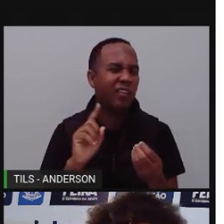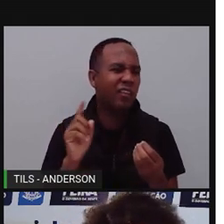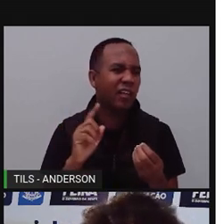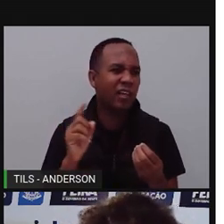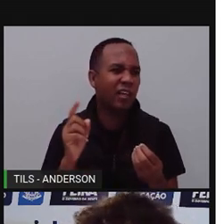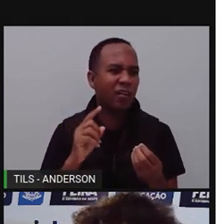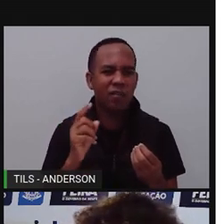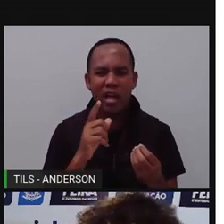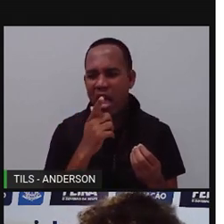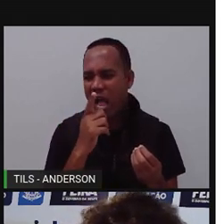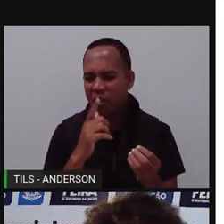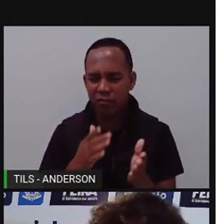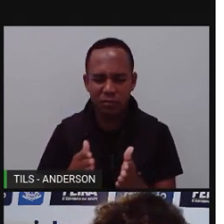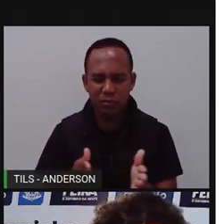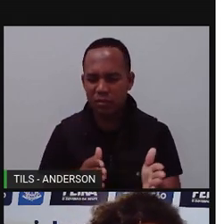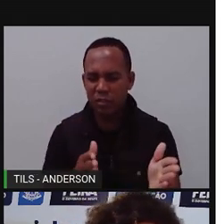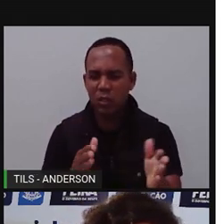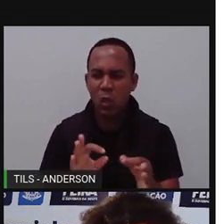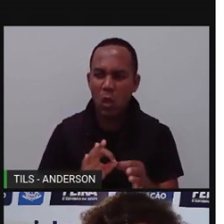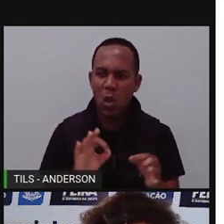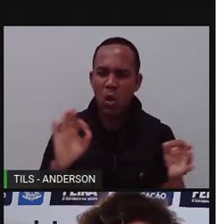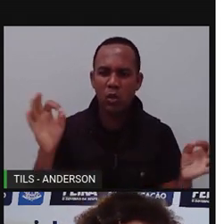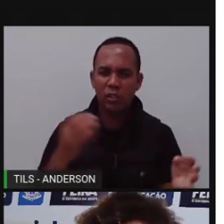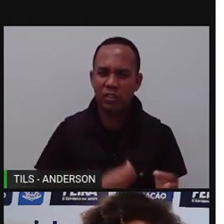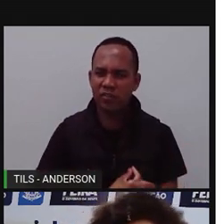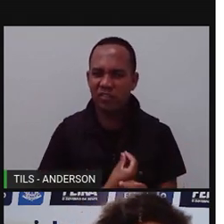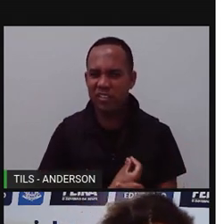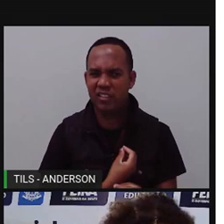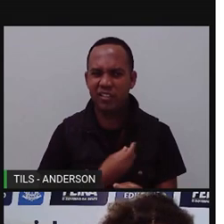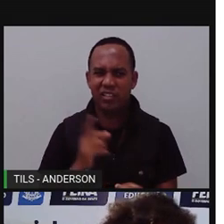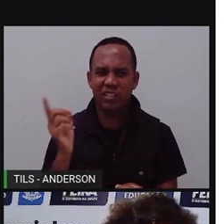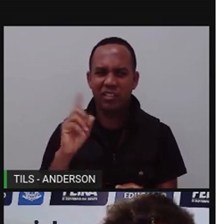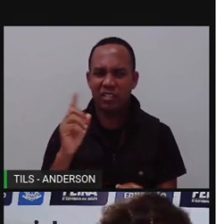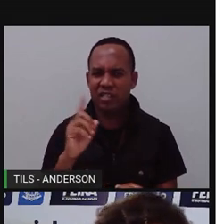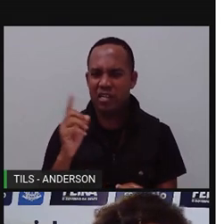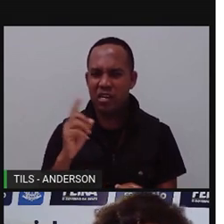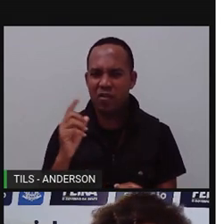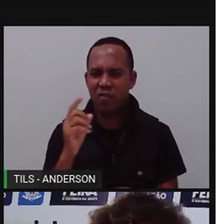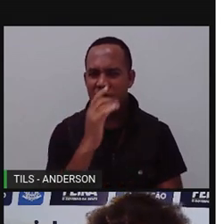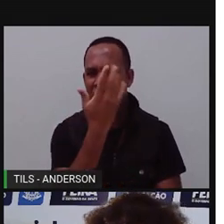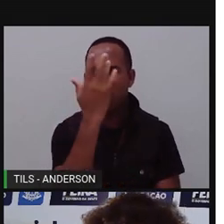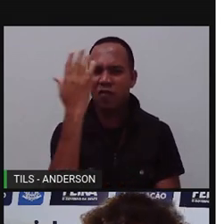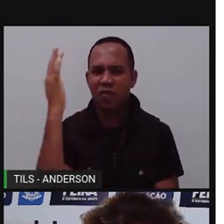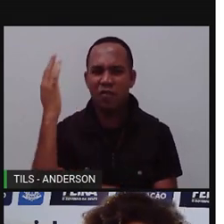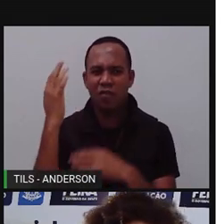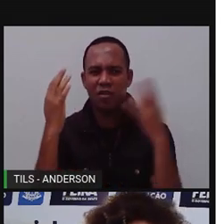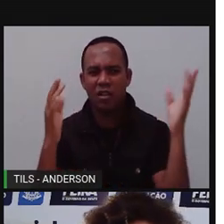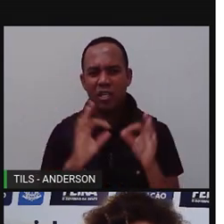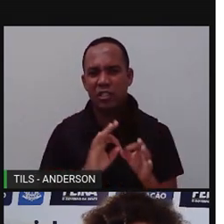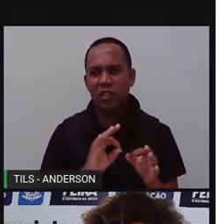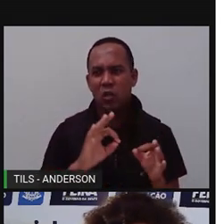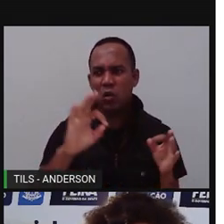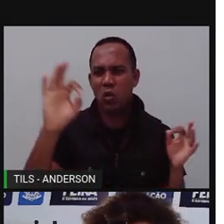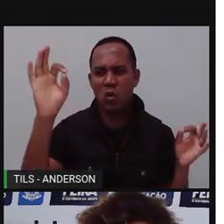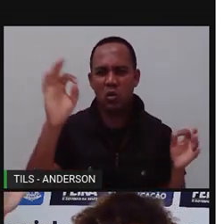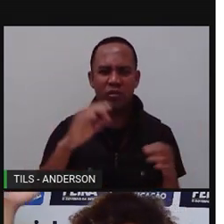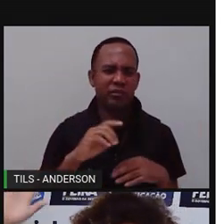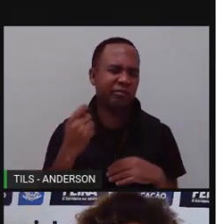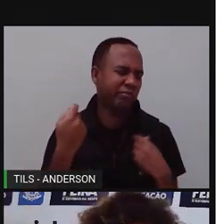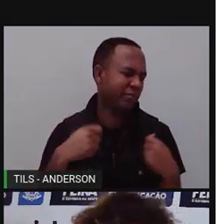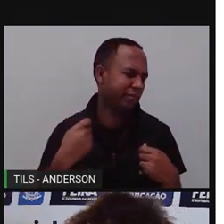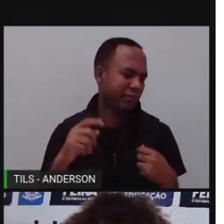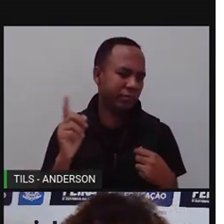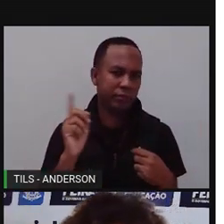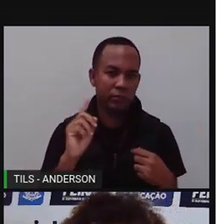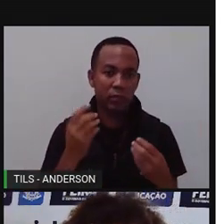Ah, mas o rio nem está aqui perto. Não interfere na minha vida, não. Ah, mas a floresta está lá no norte do Brasil, tão longe, eu não sei quantos mil